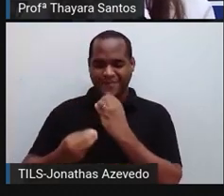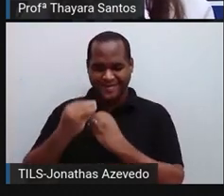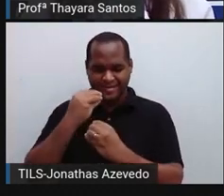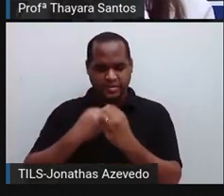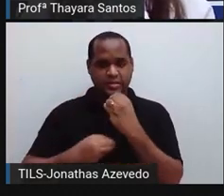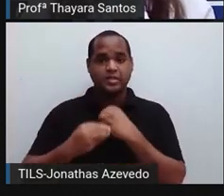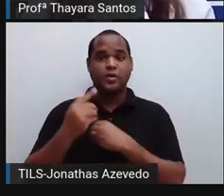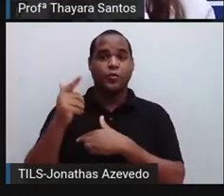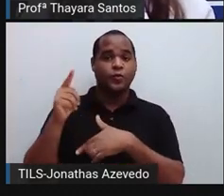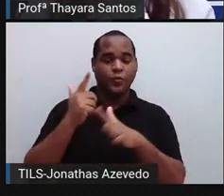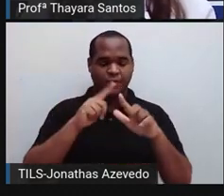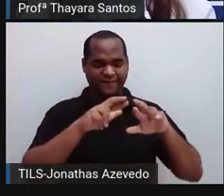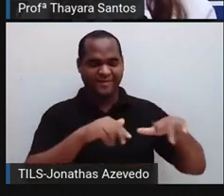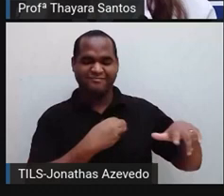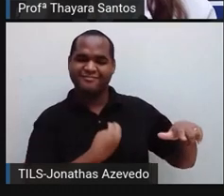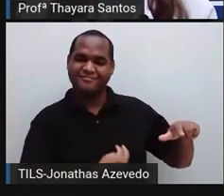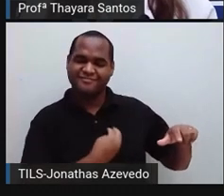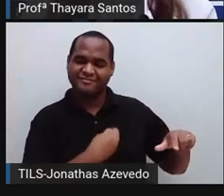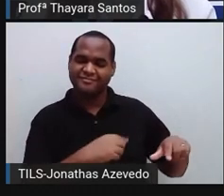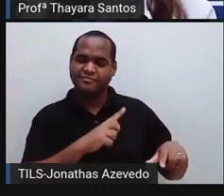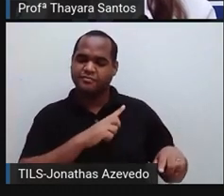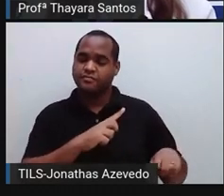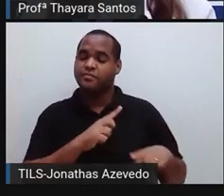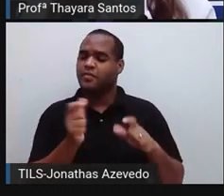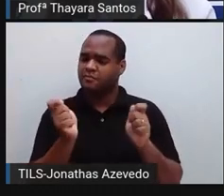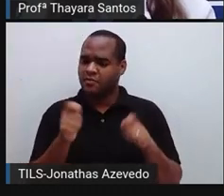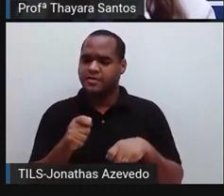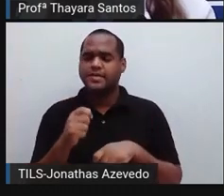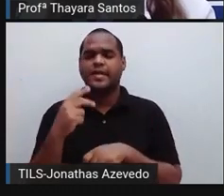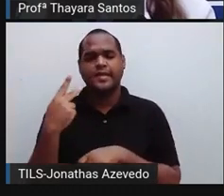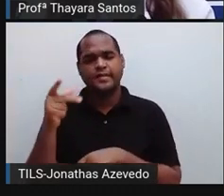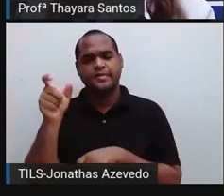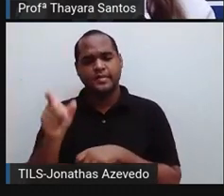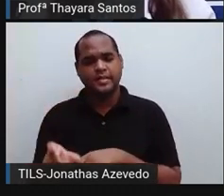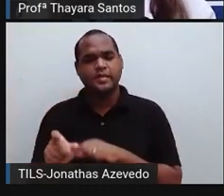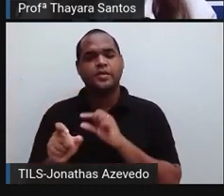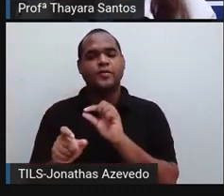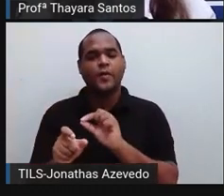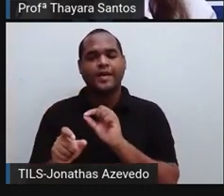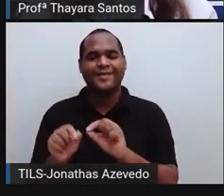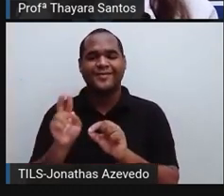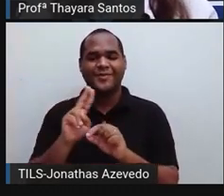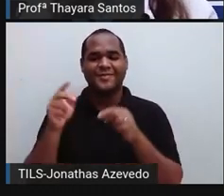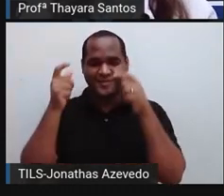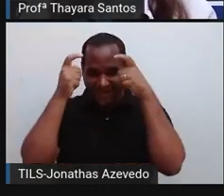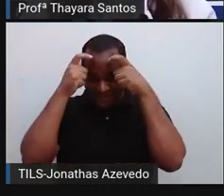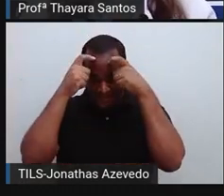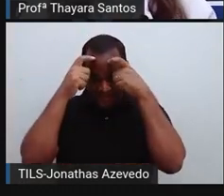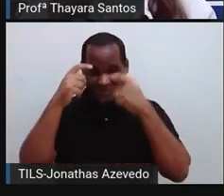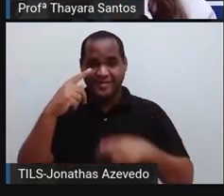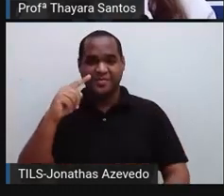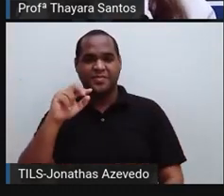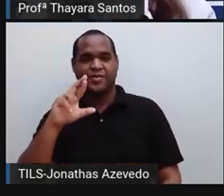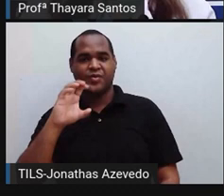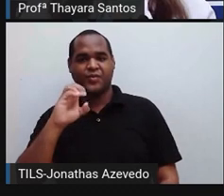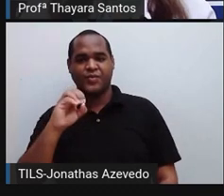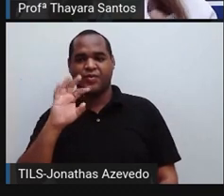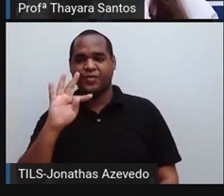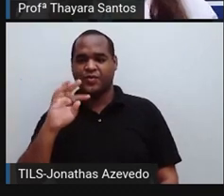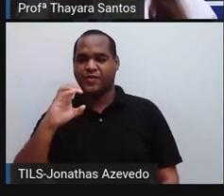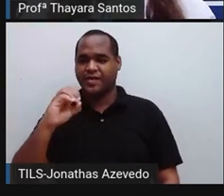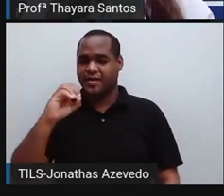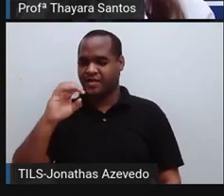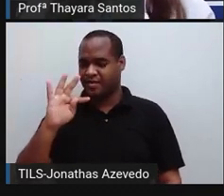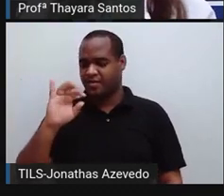se alimentam de outros seres vivos. E eles estão no reino protozoarista. Existem espécies de protozoares